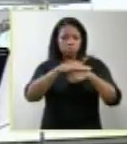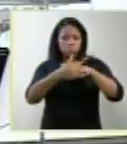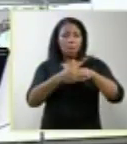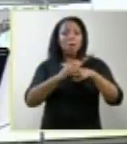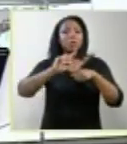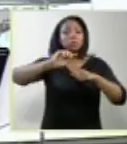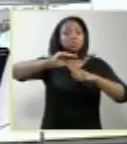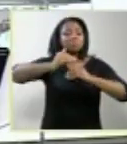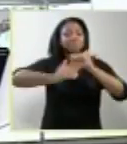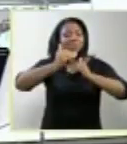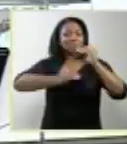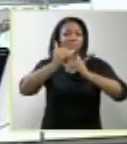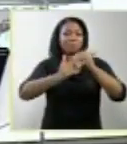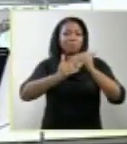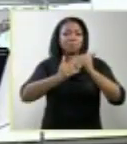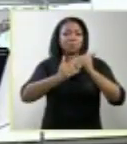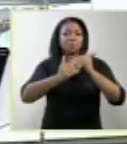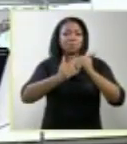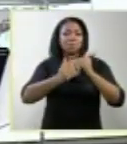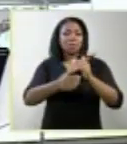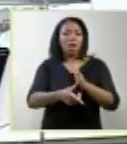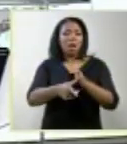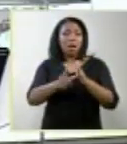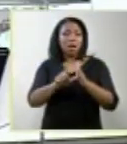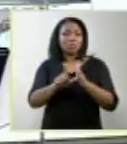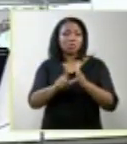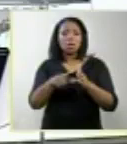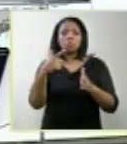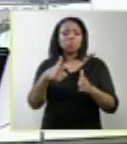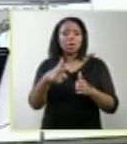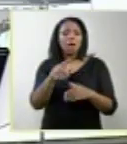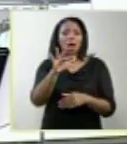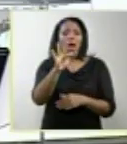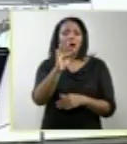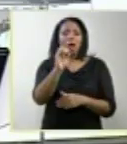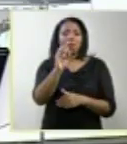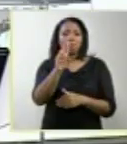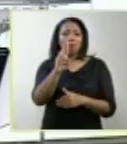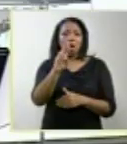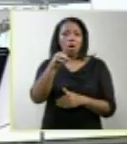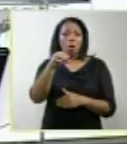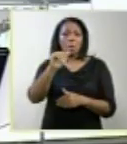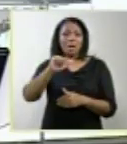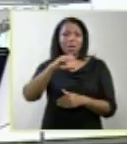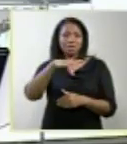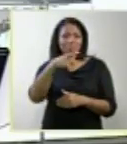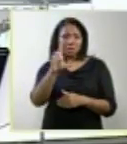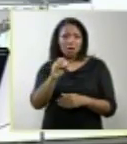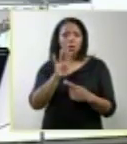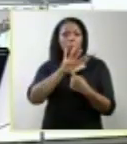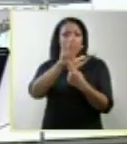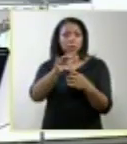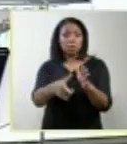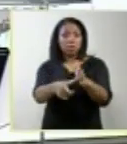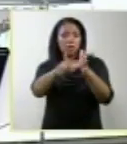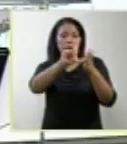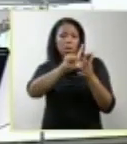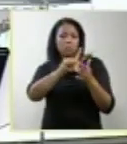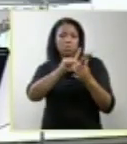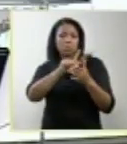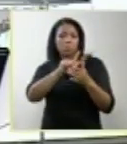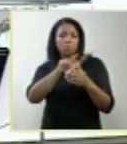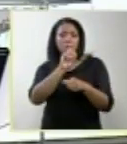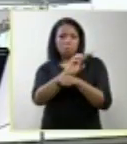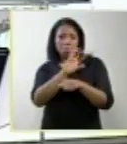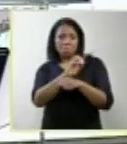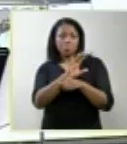desenvolvimento. Então, precocemente, já não teremos a formação de nenhuma daquelas vesículas mostrado anteriormente à sua